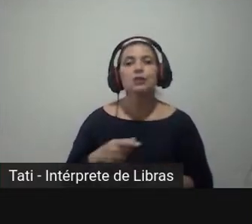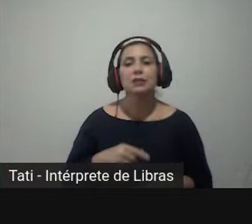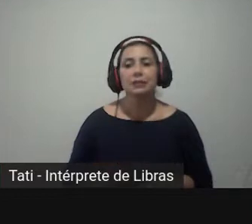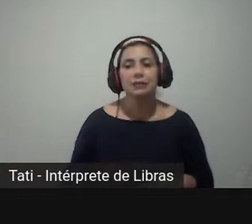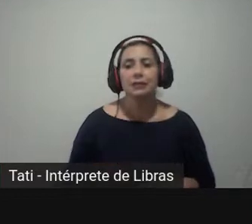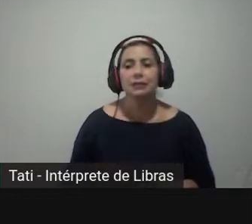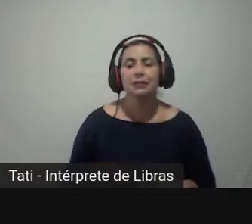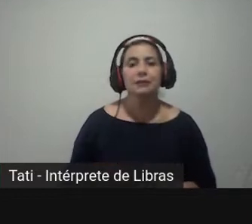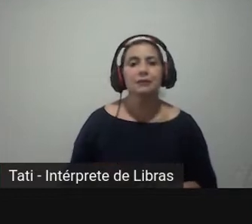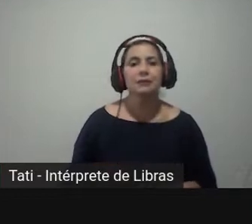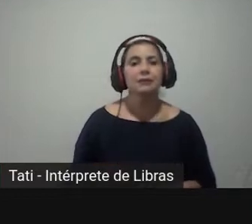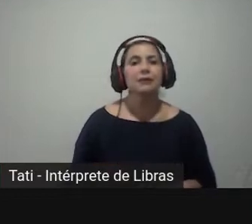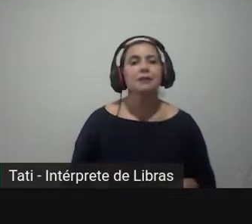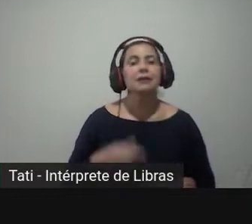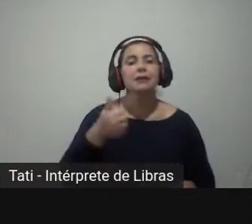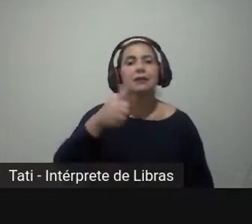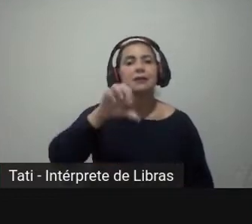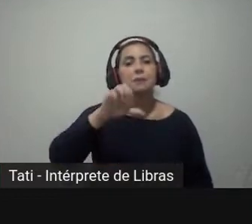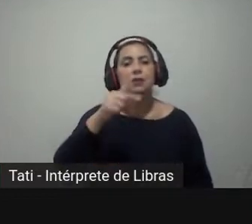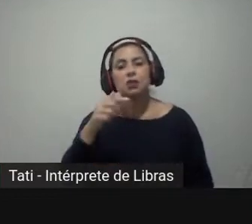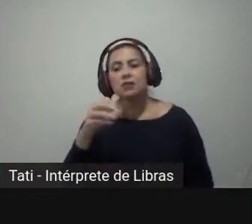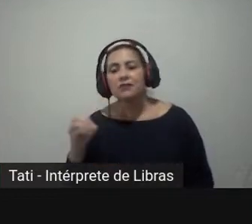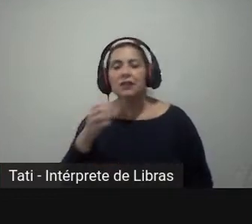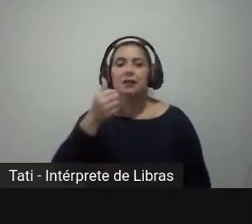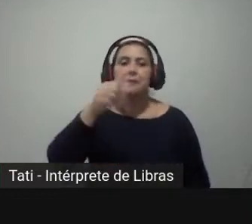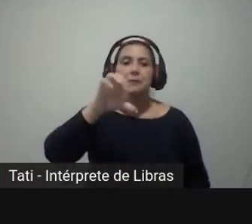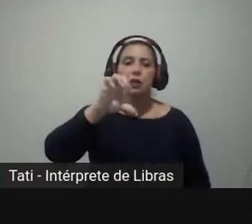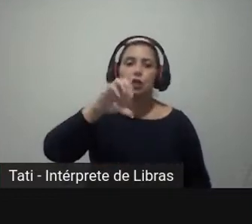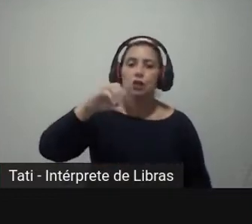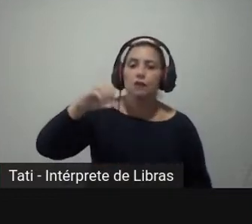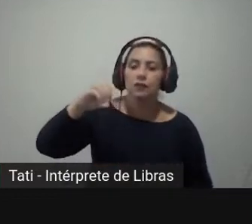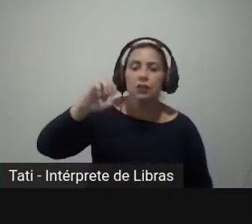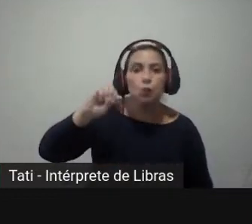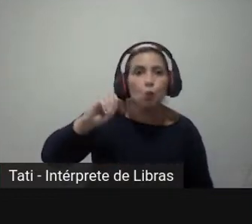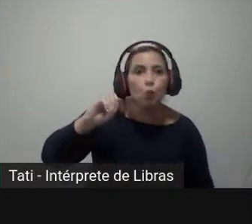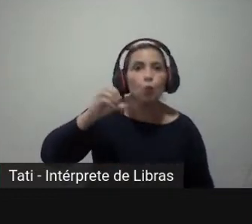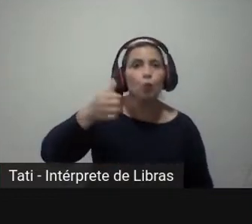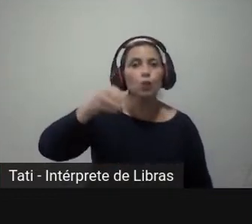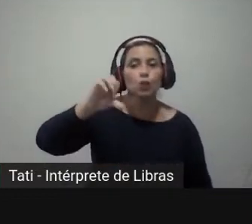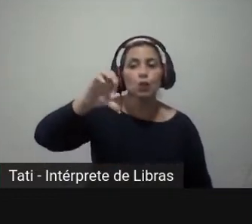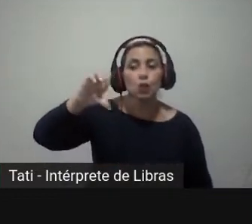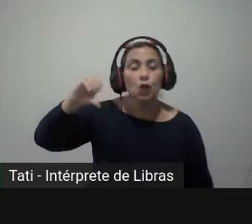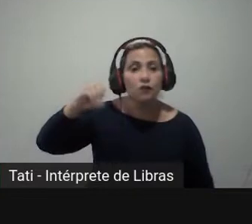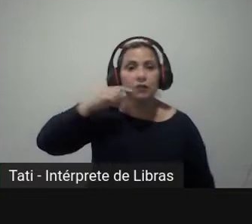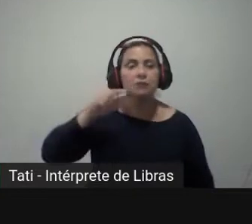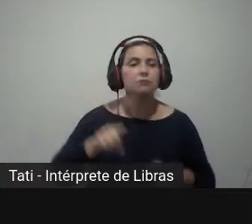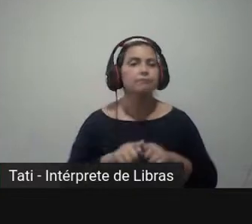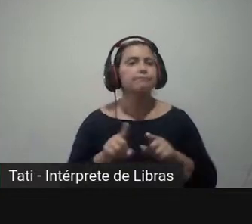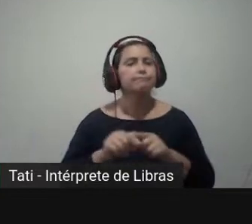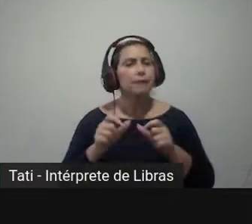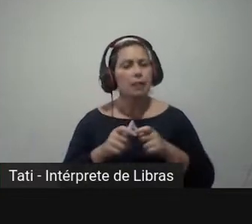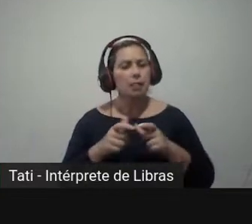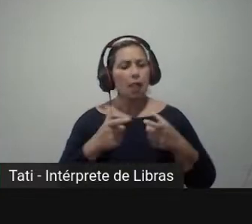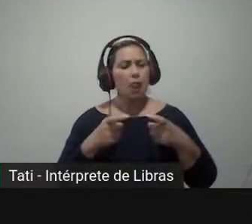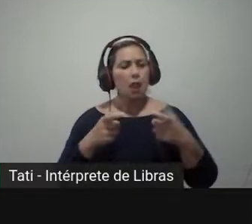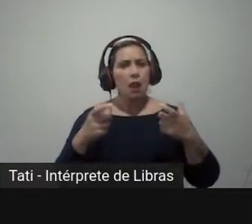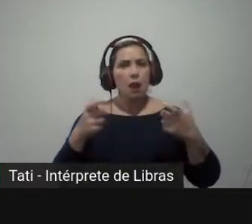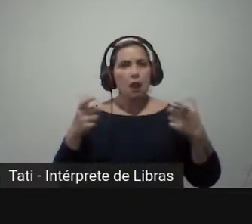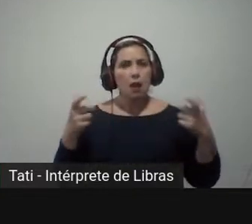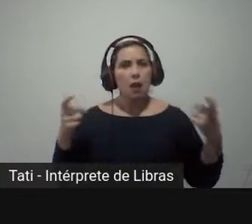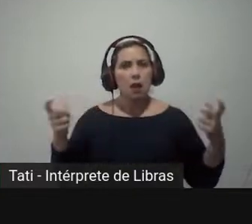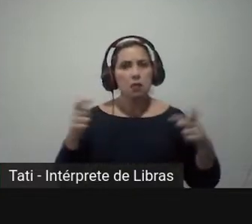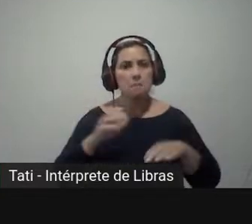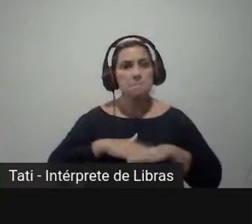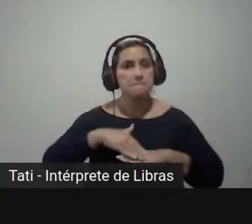70, 80 e 90, o número de estudos sobre efeito roteio também teve um impulso,